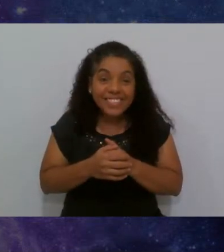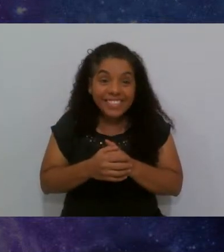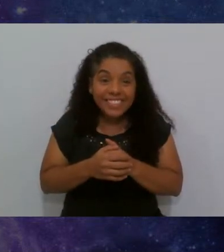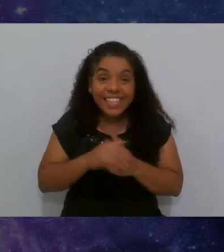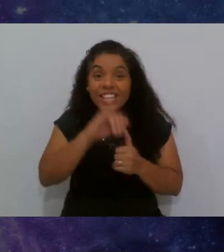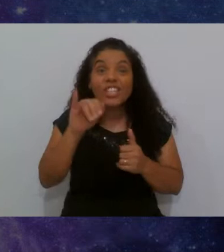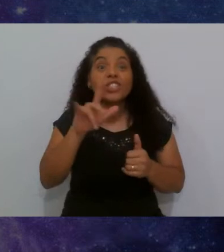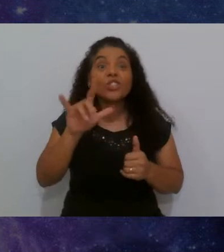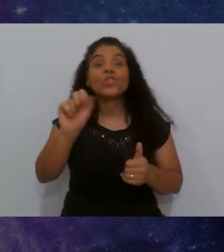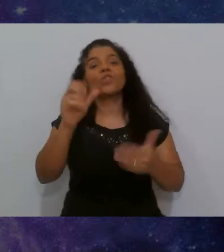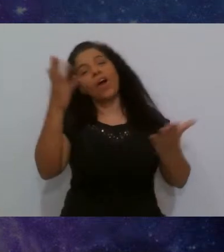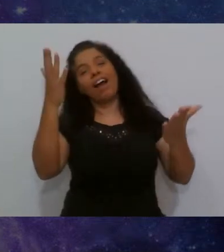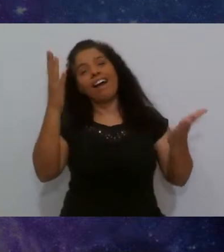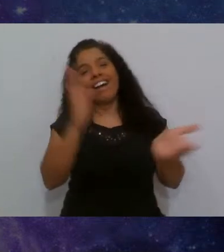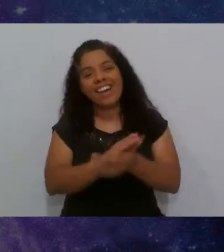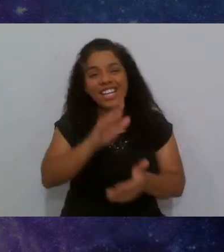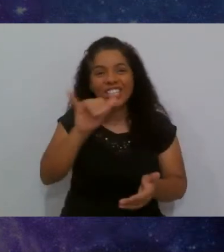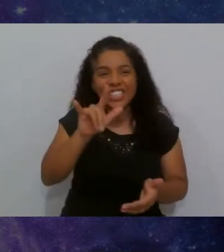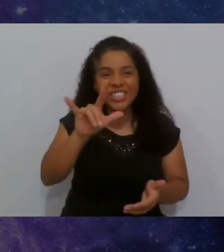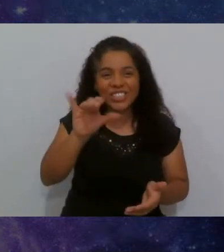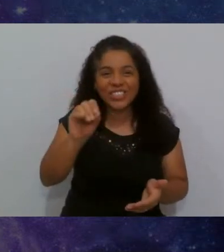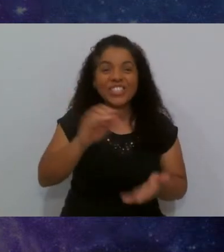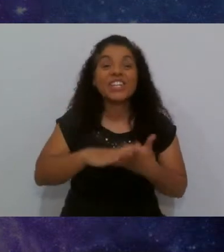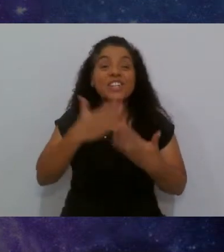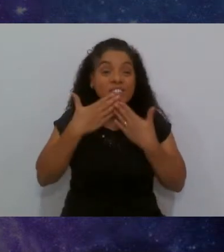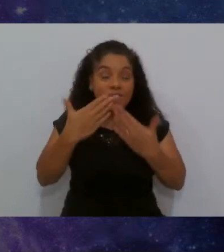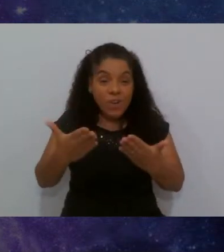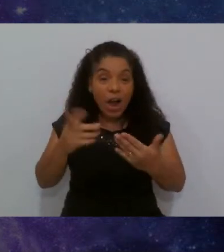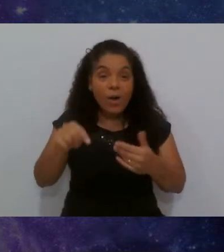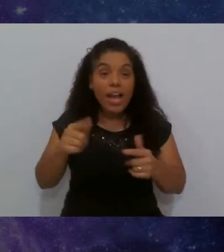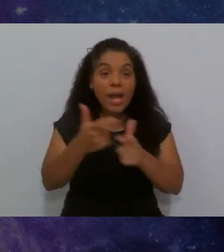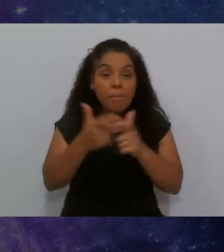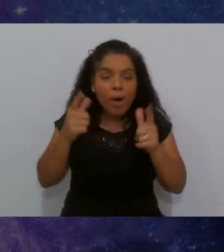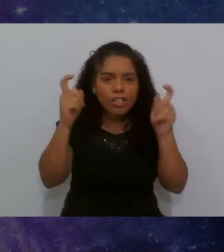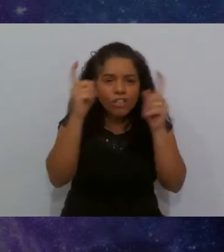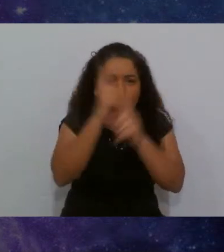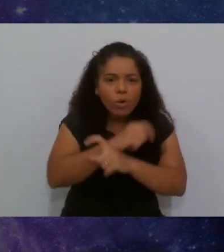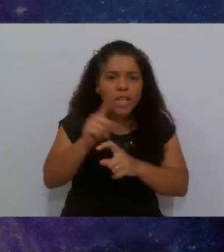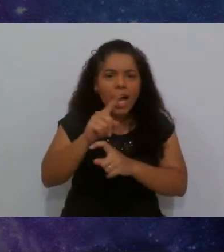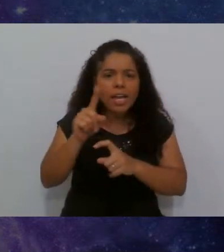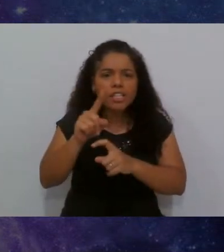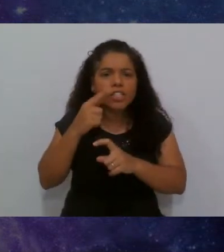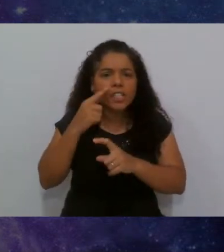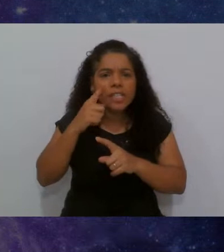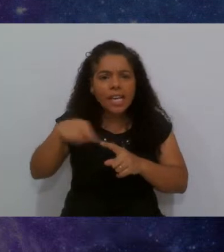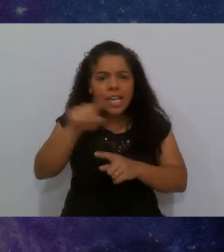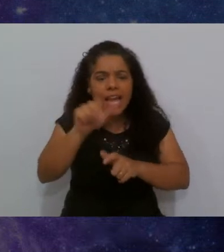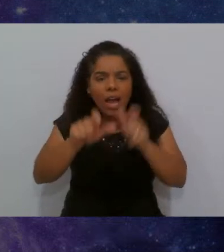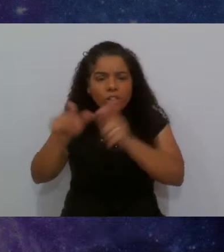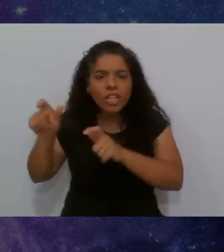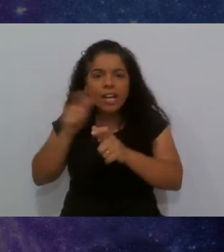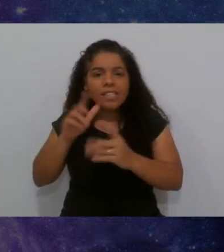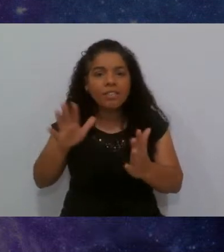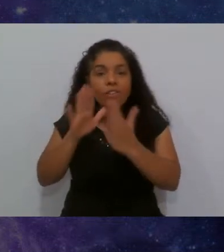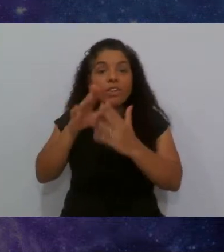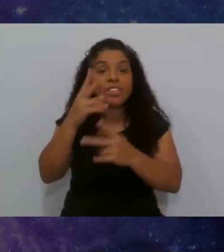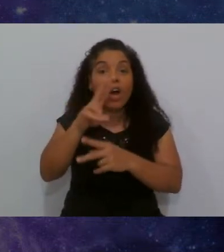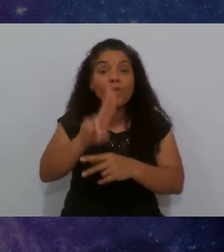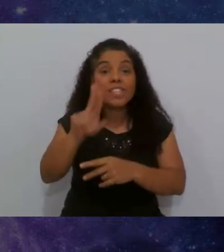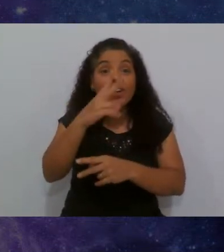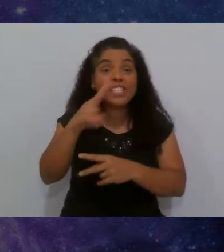Julio de Lima, qual é a maior dificuldade que a audiência vai enfrentar ao usar o seu Canvas?